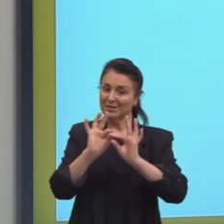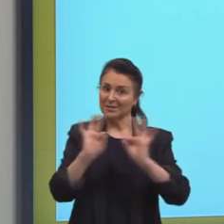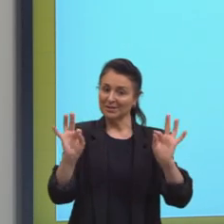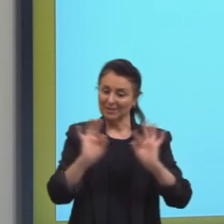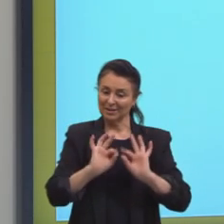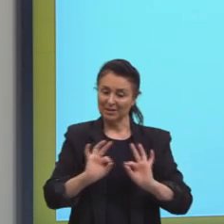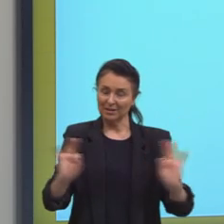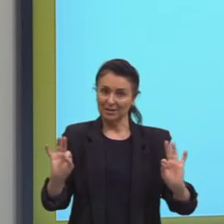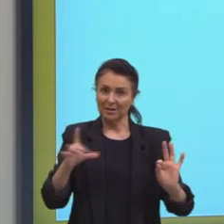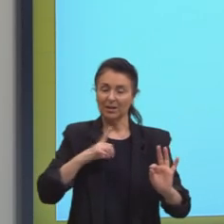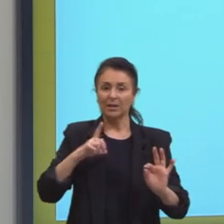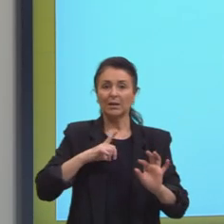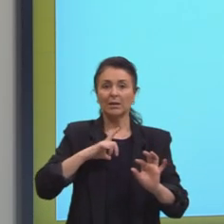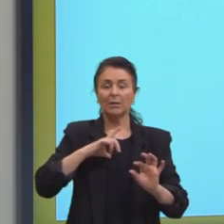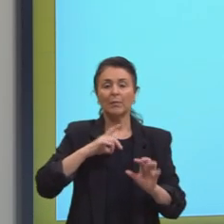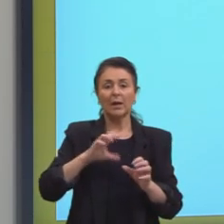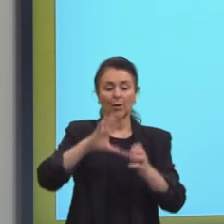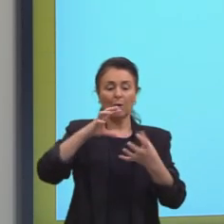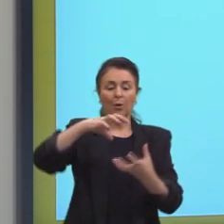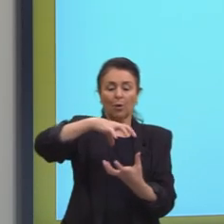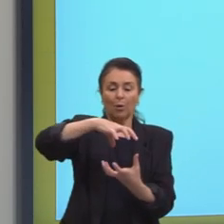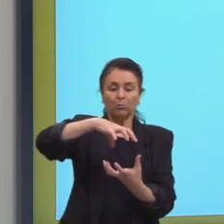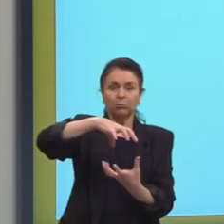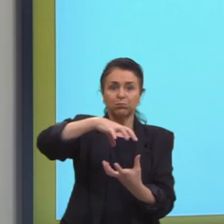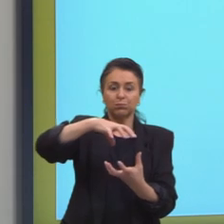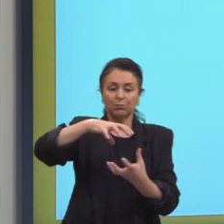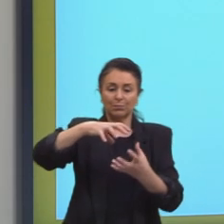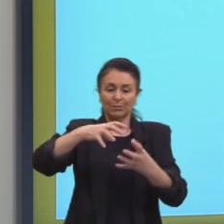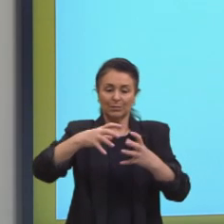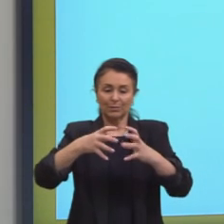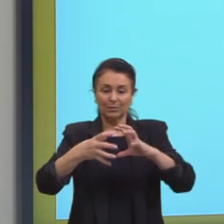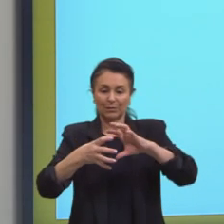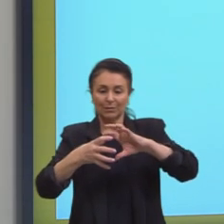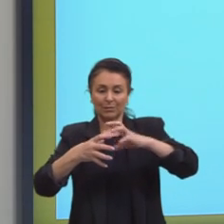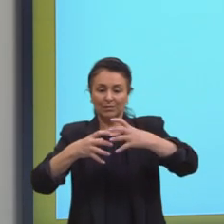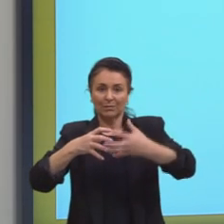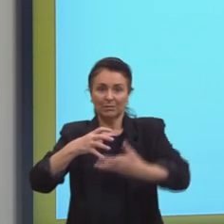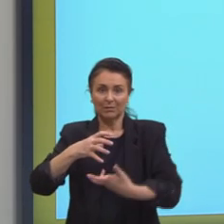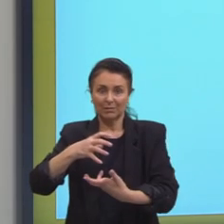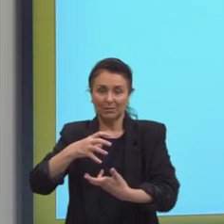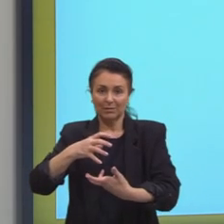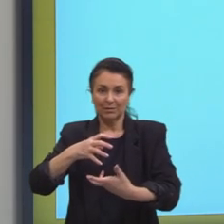noção esférica do globo, a noção do cilindro, do cone, são